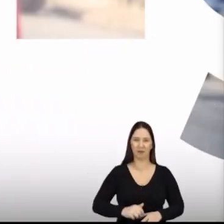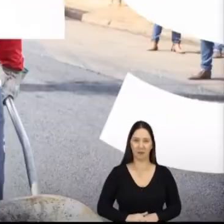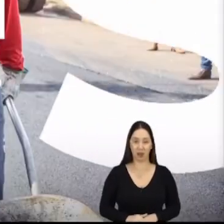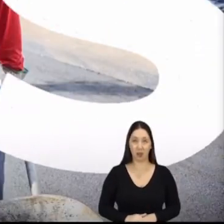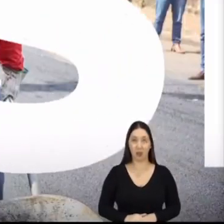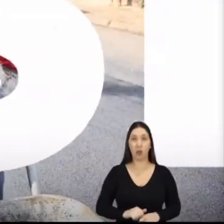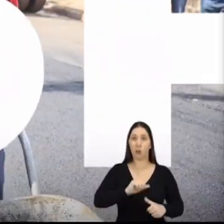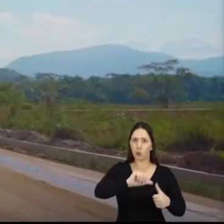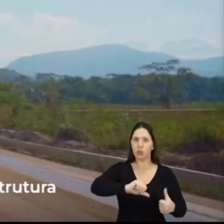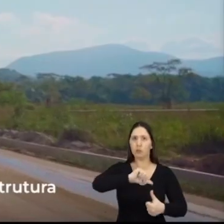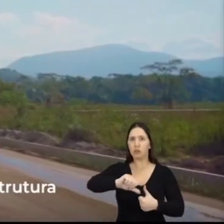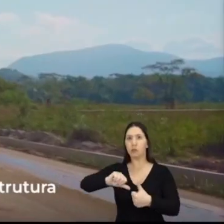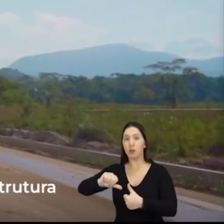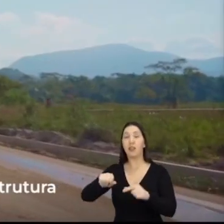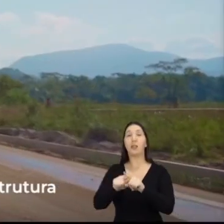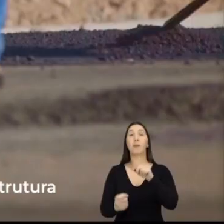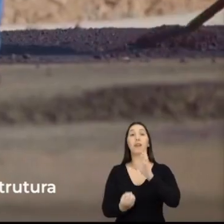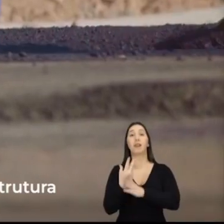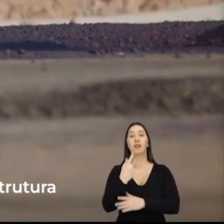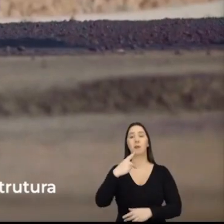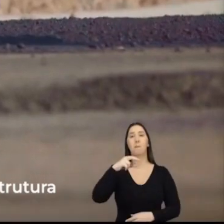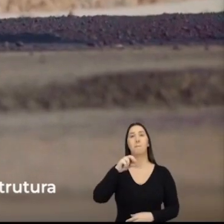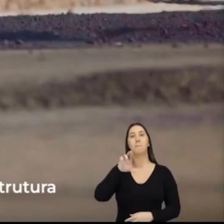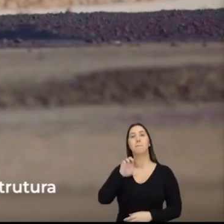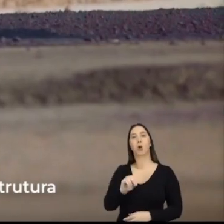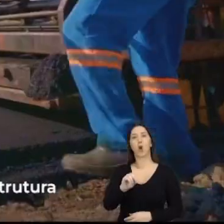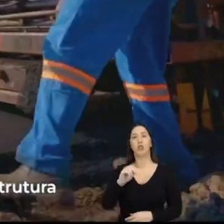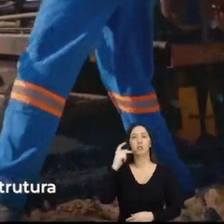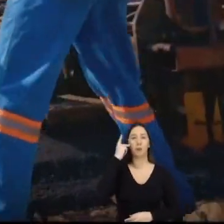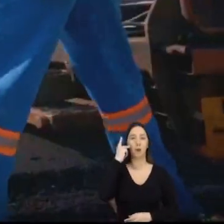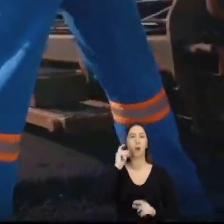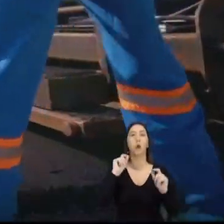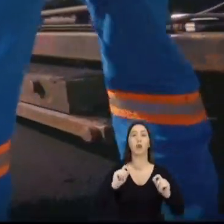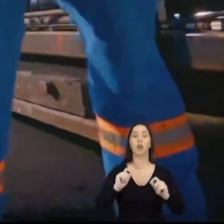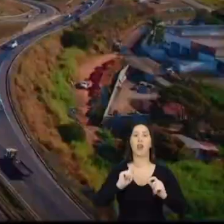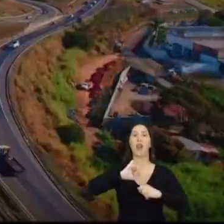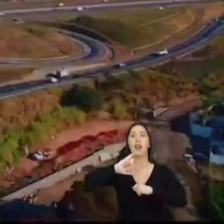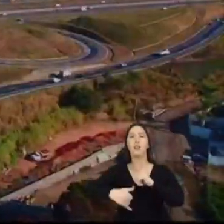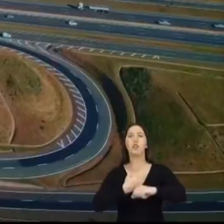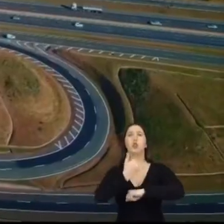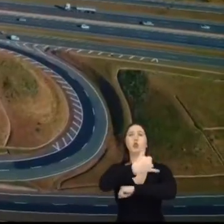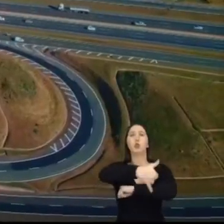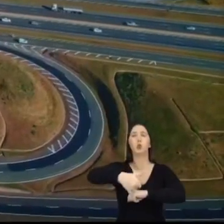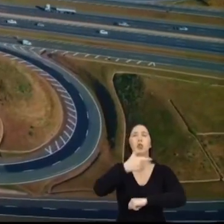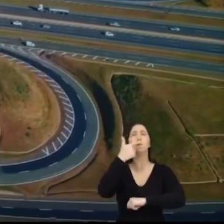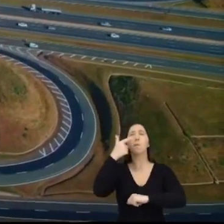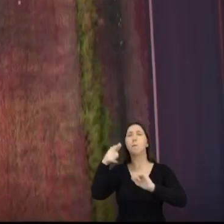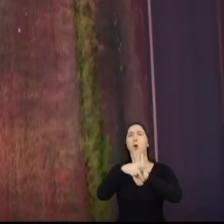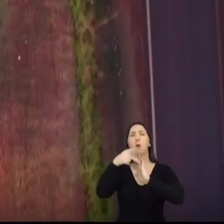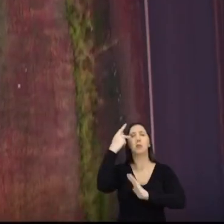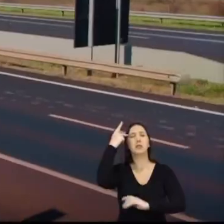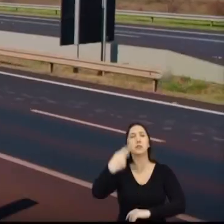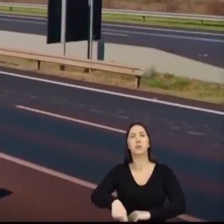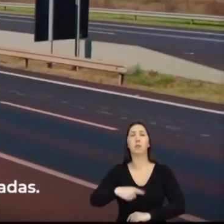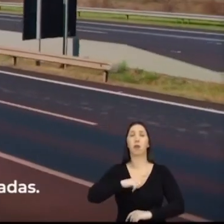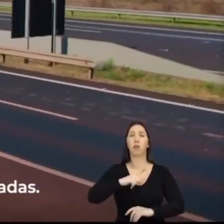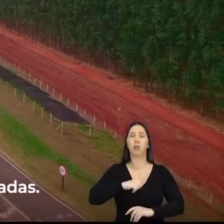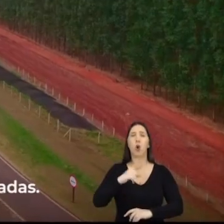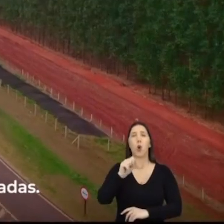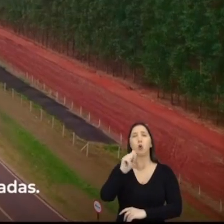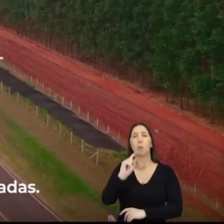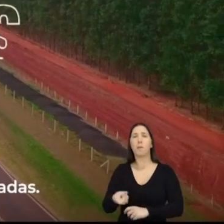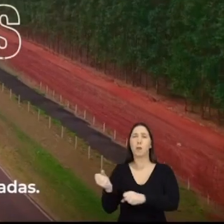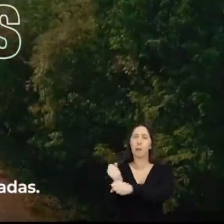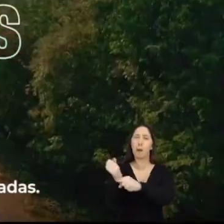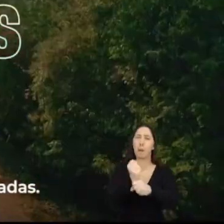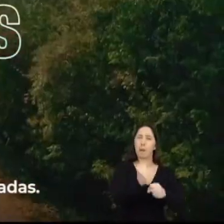Rodrigo criou o Pro São Paulo. O maior programa de investimento em infraestrutura da história do Estado. São 8 mil obras em andamento e